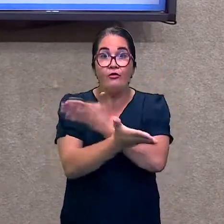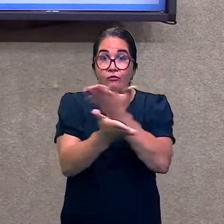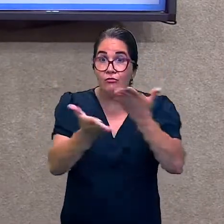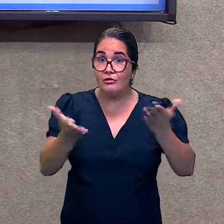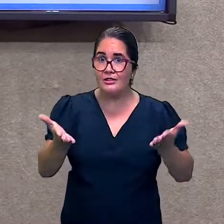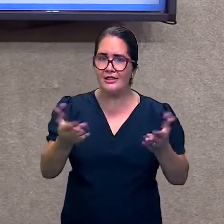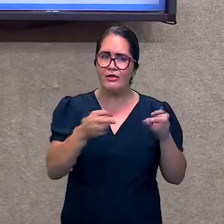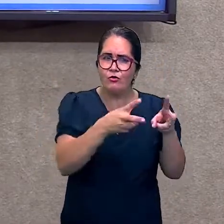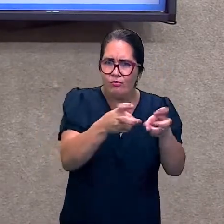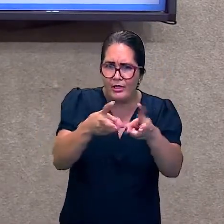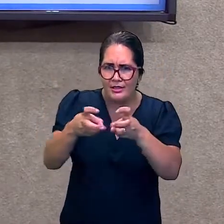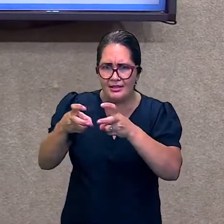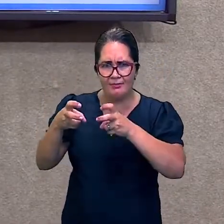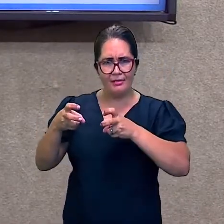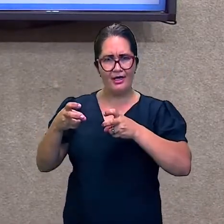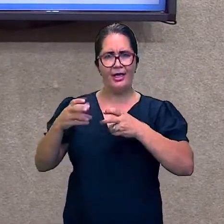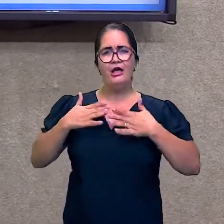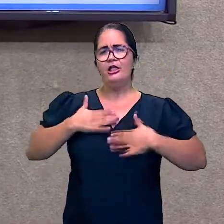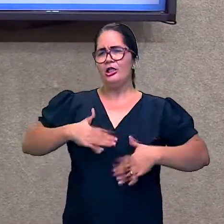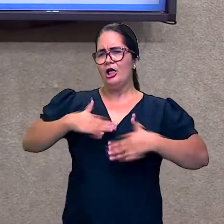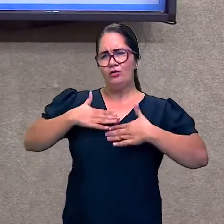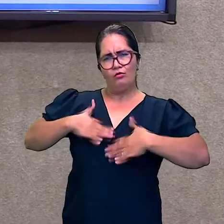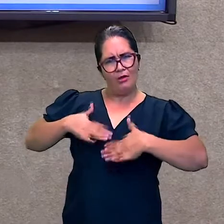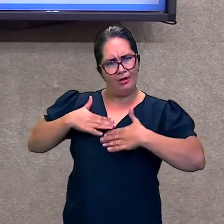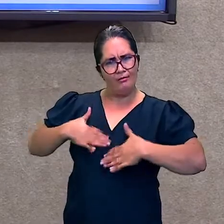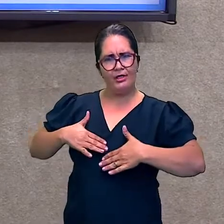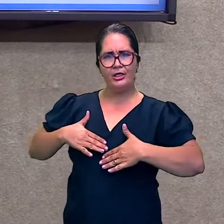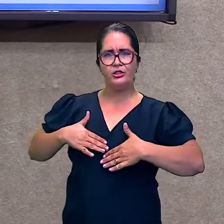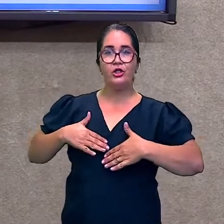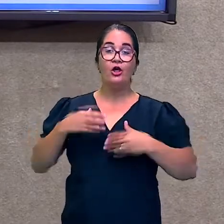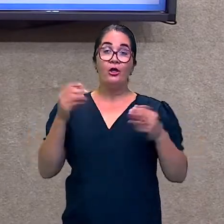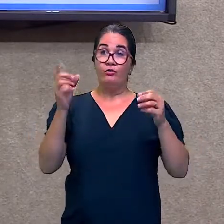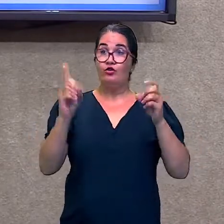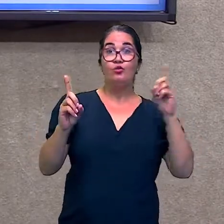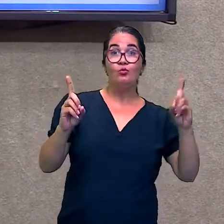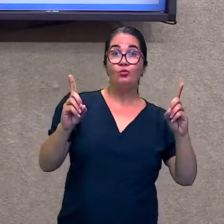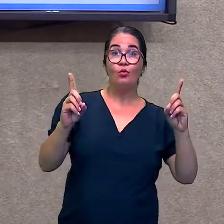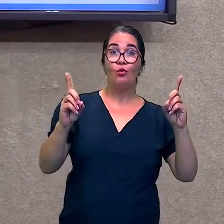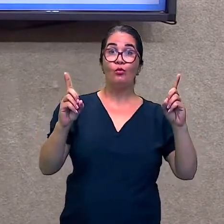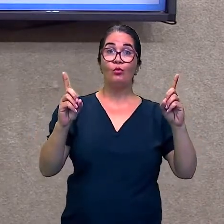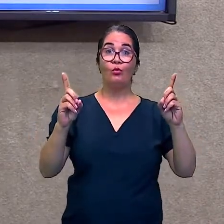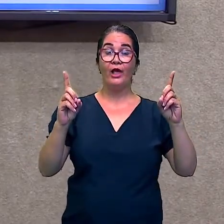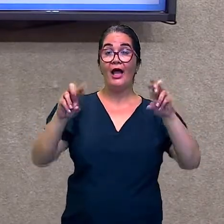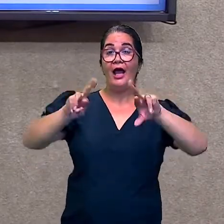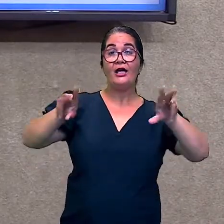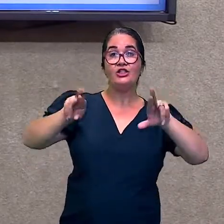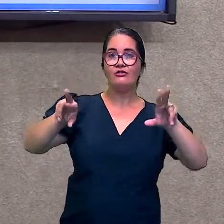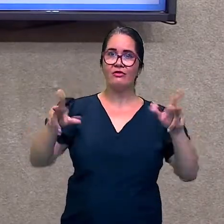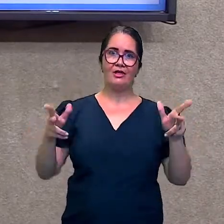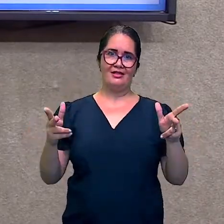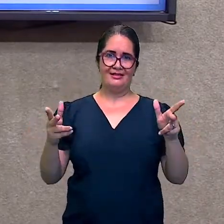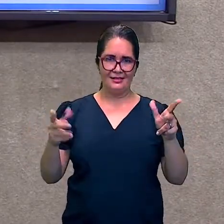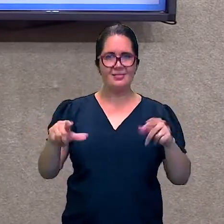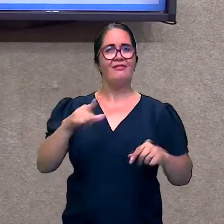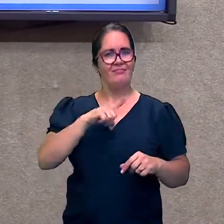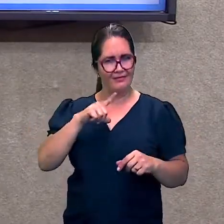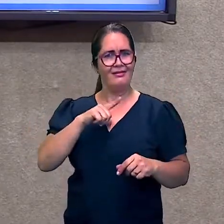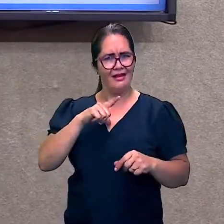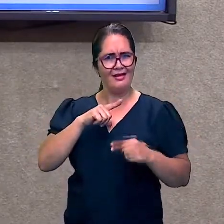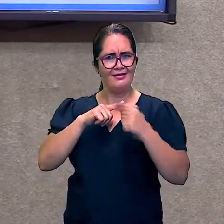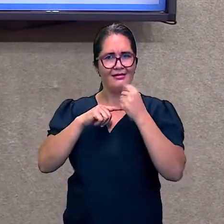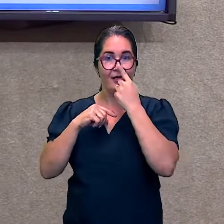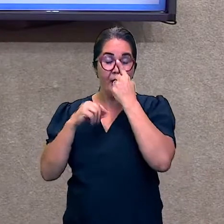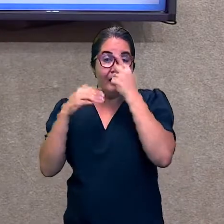tranquilamente a diferença de um para o outro. As características da Idade